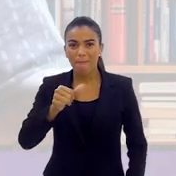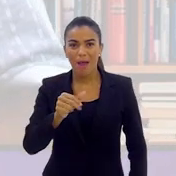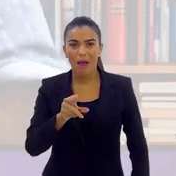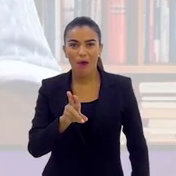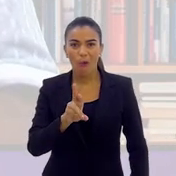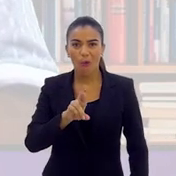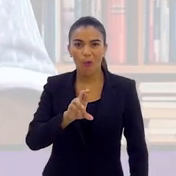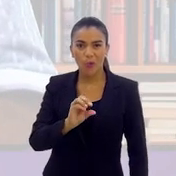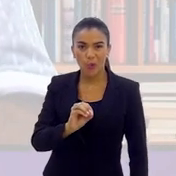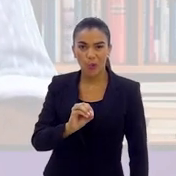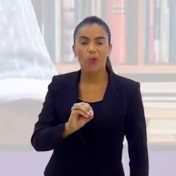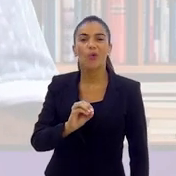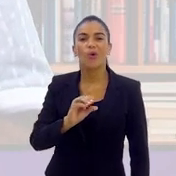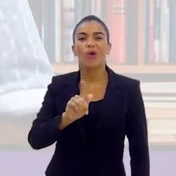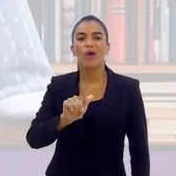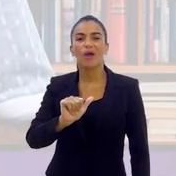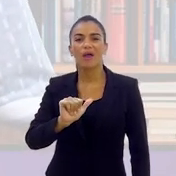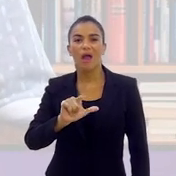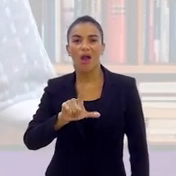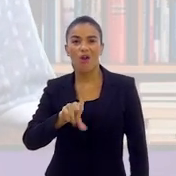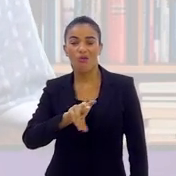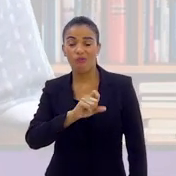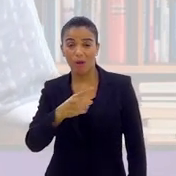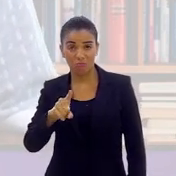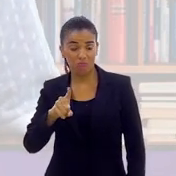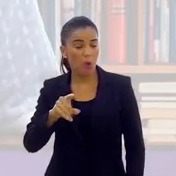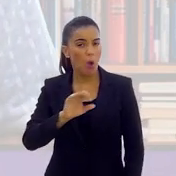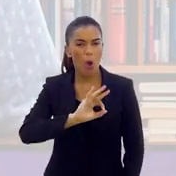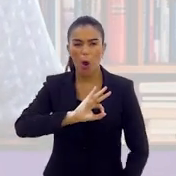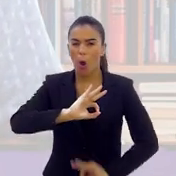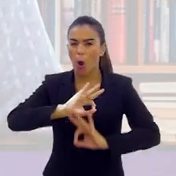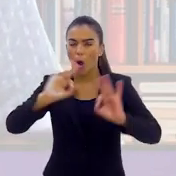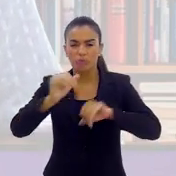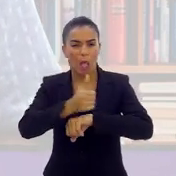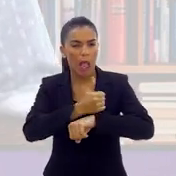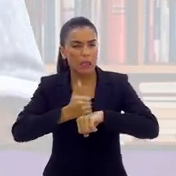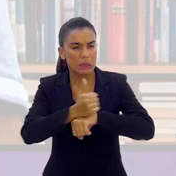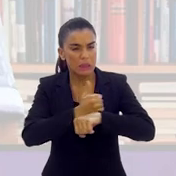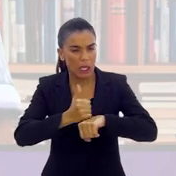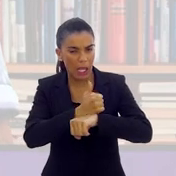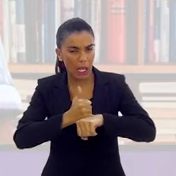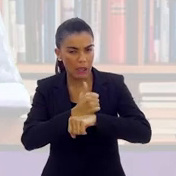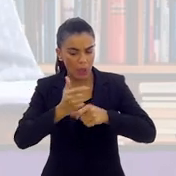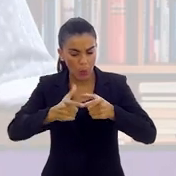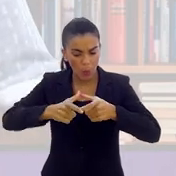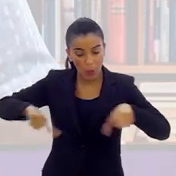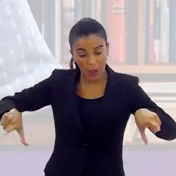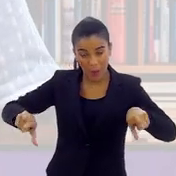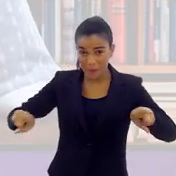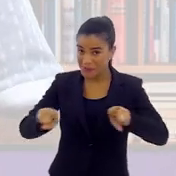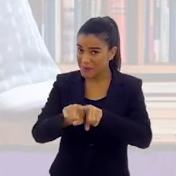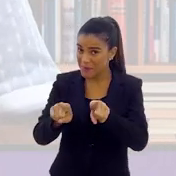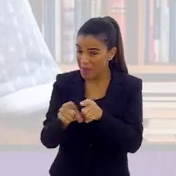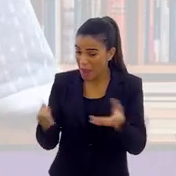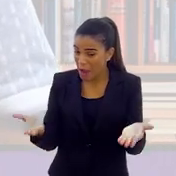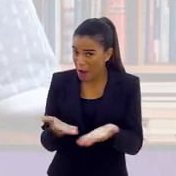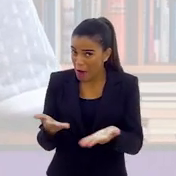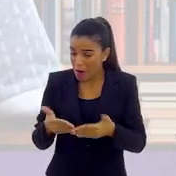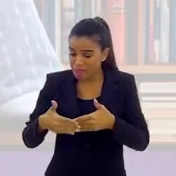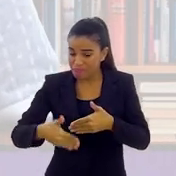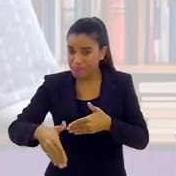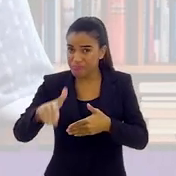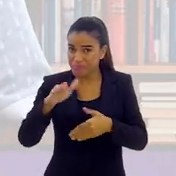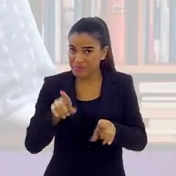que foi um exemplo dentro de campo como atleta, como jogador de futebol e fora do campo também segue sendo